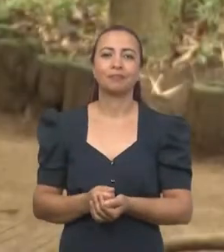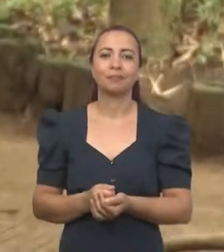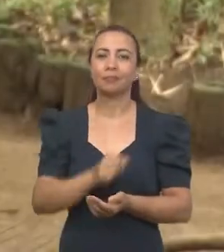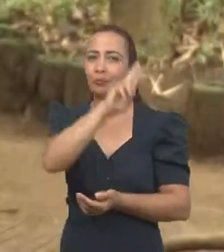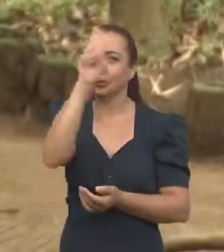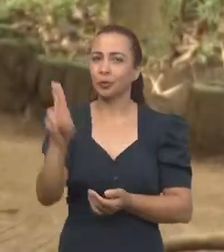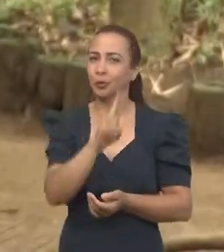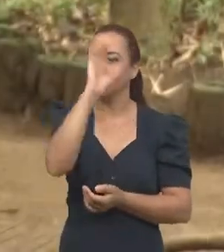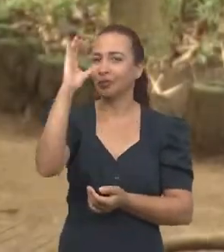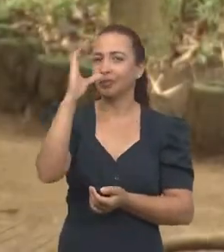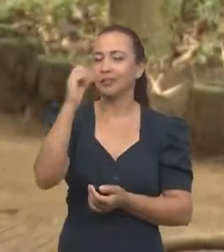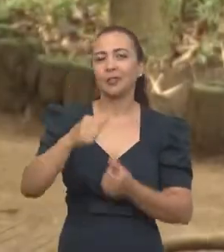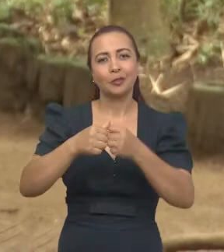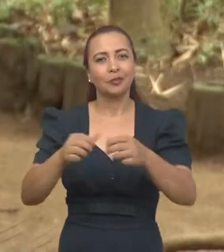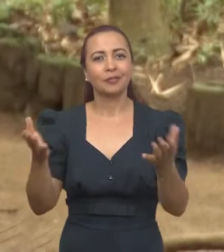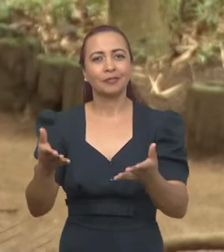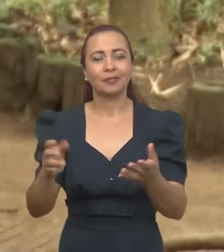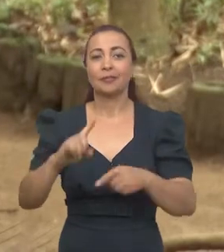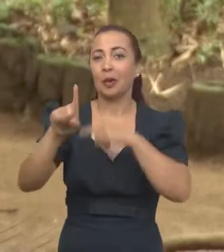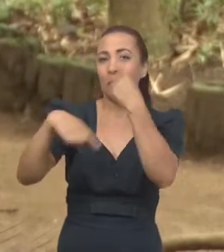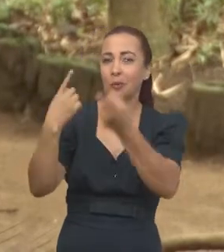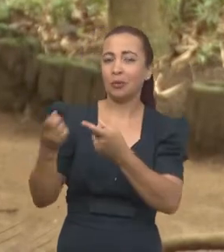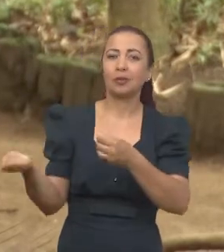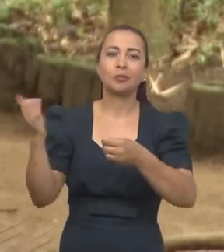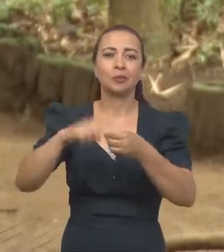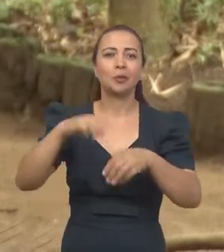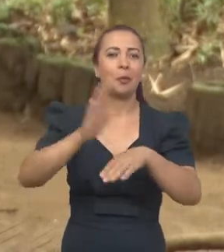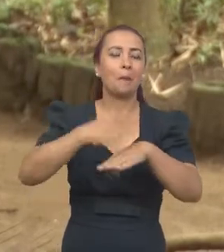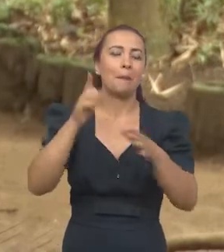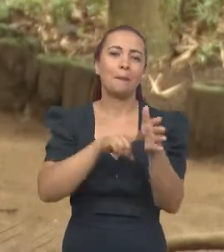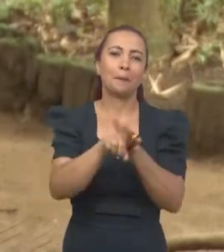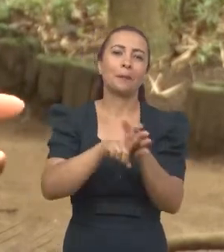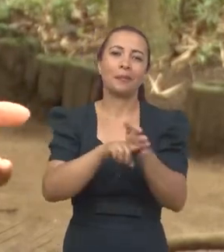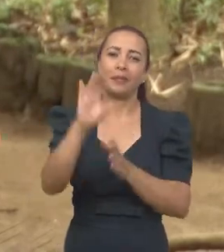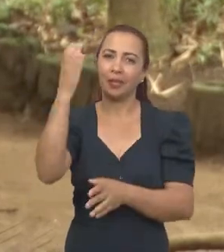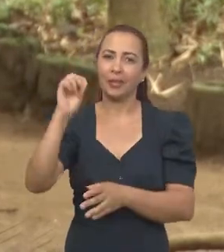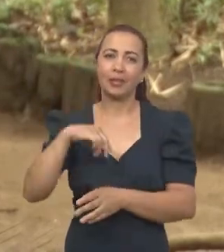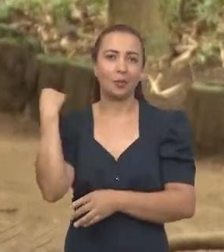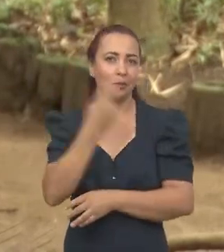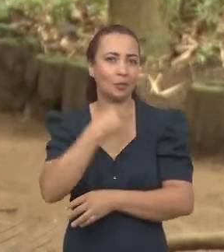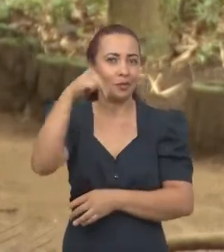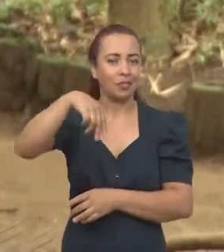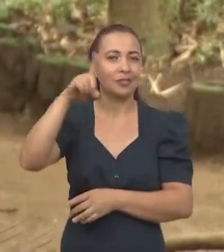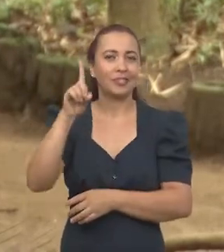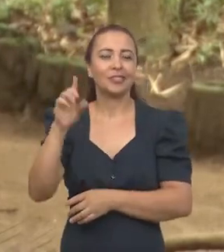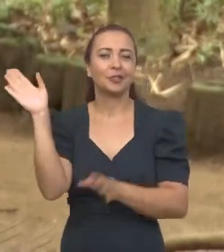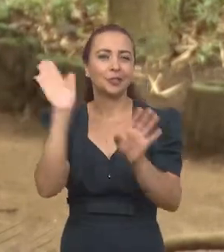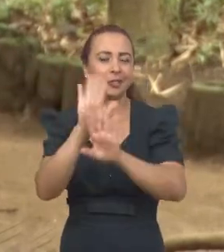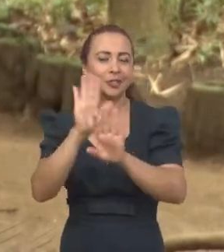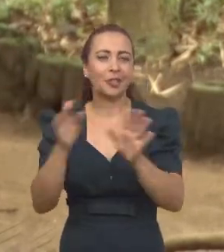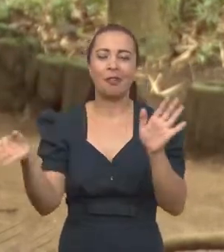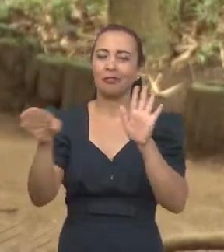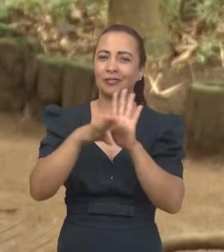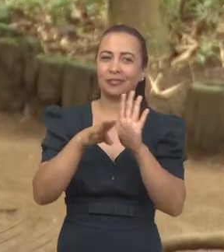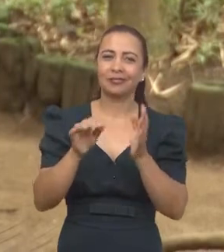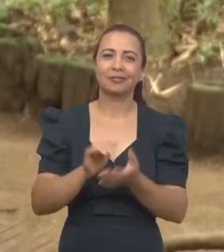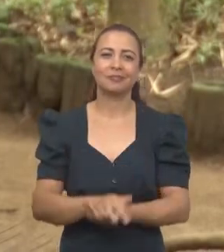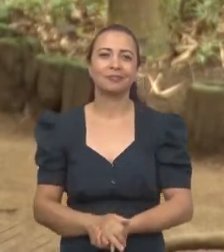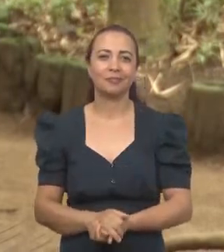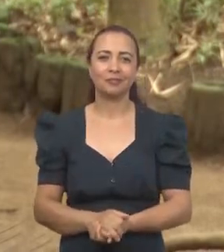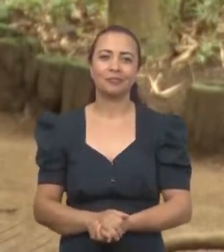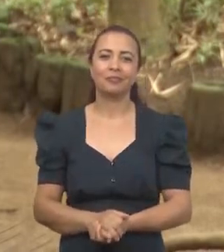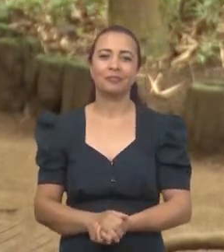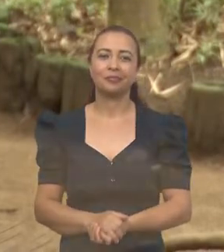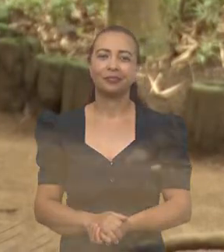E o Univerciência de hoje vai ficando por aqui. Na próxima edição, voltamos com mais pesquisas científicas do nosso Nordeste. Tchau, tchau e até lá!